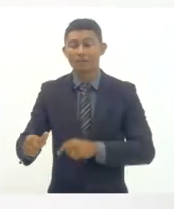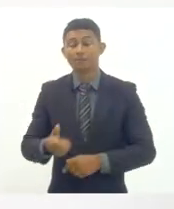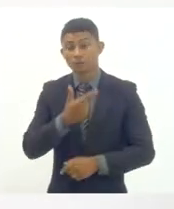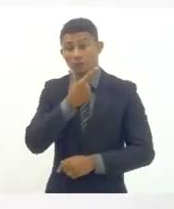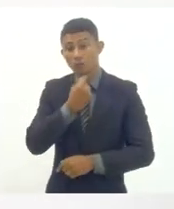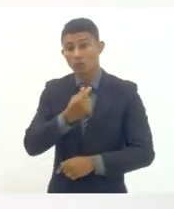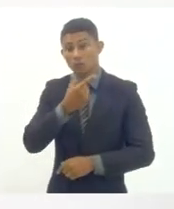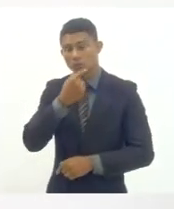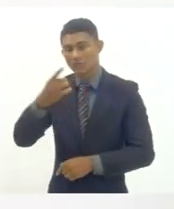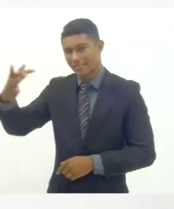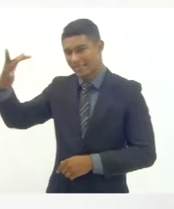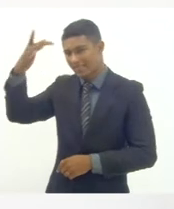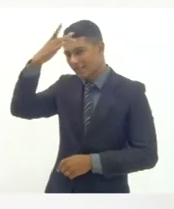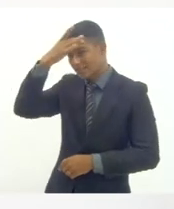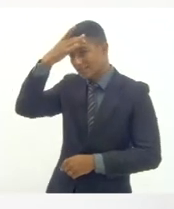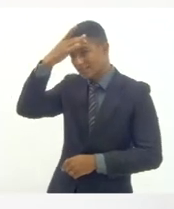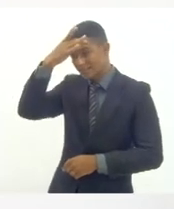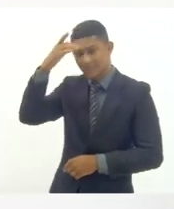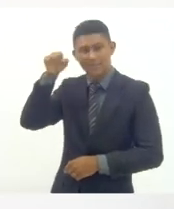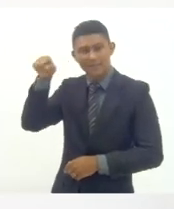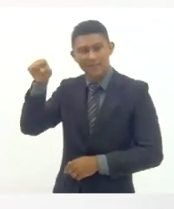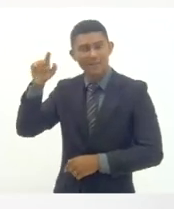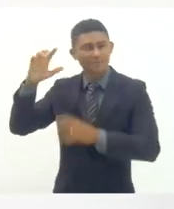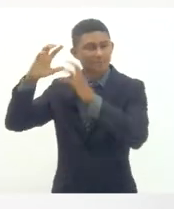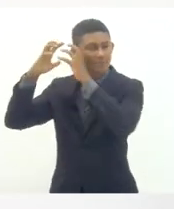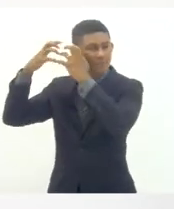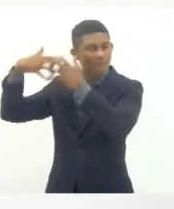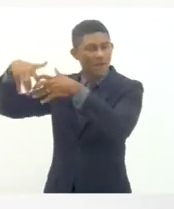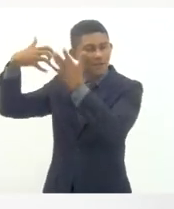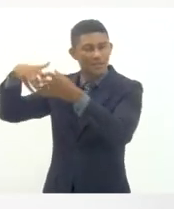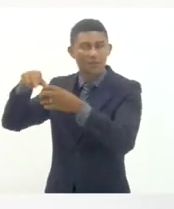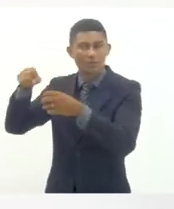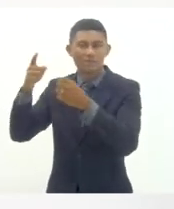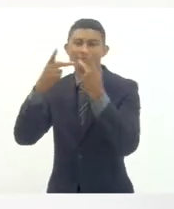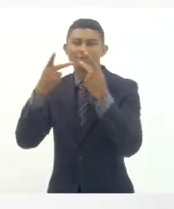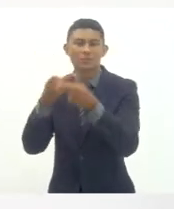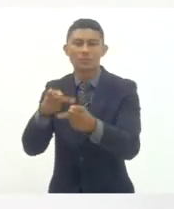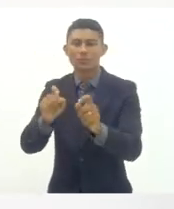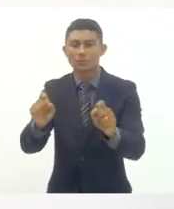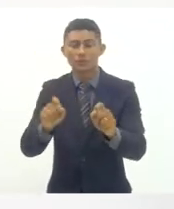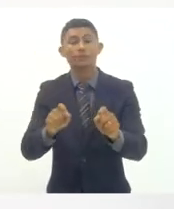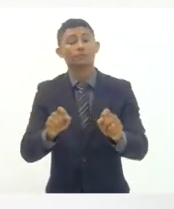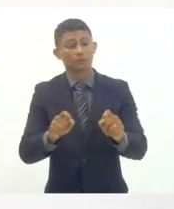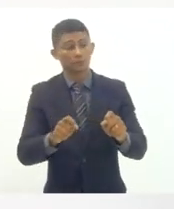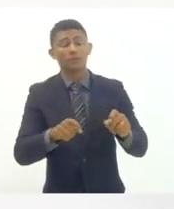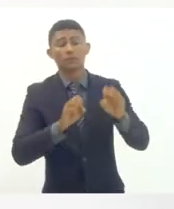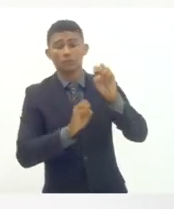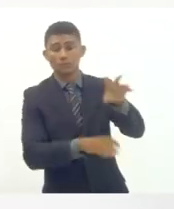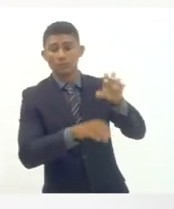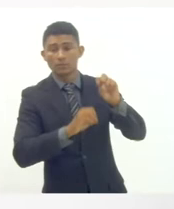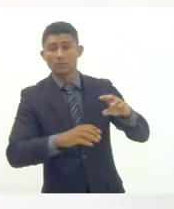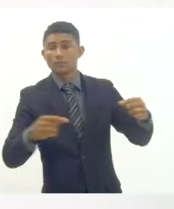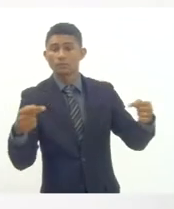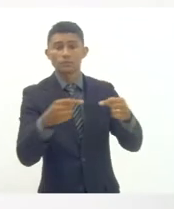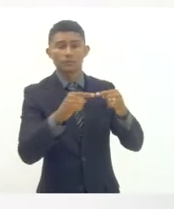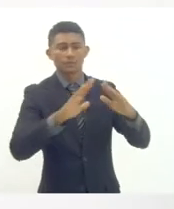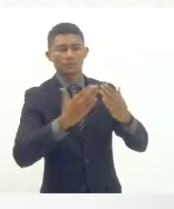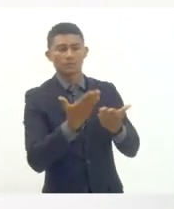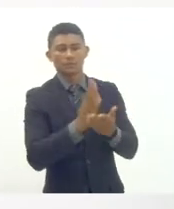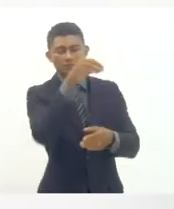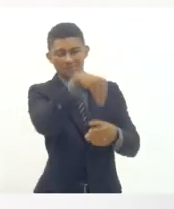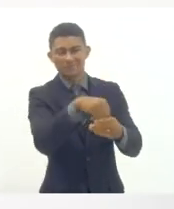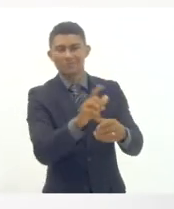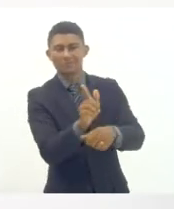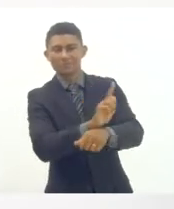reflexão para a gente que a educação ela passa obviamente pela gestão das escolas mas ela passa por uma visão mais ampla de como a